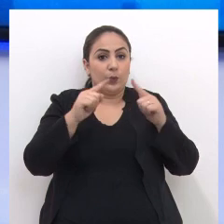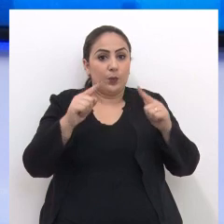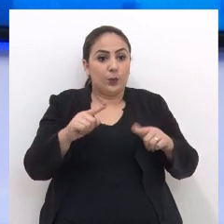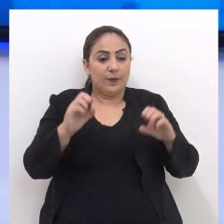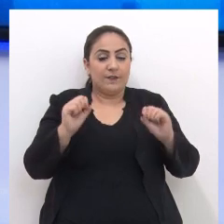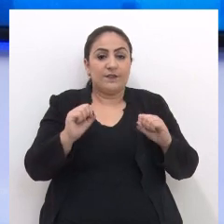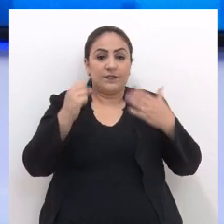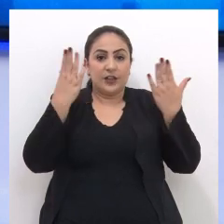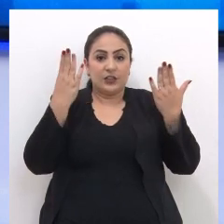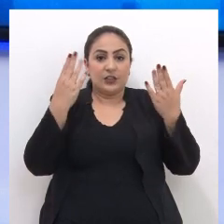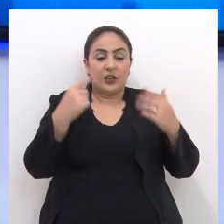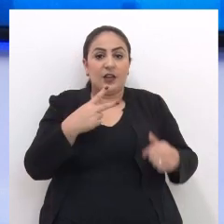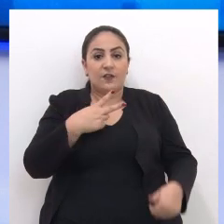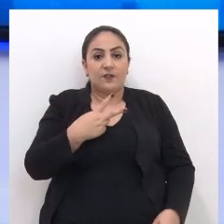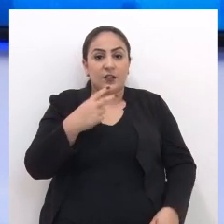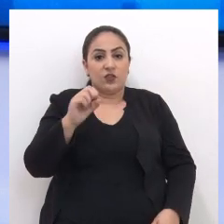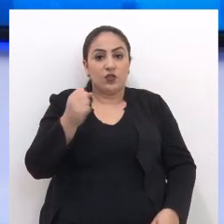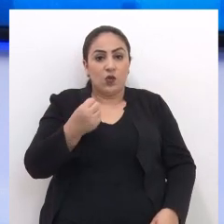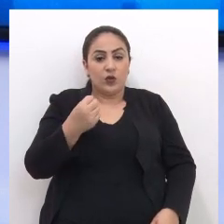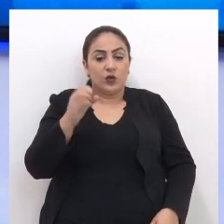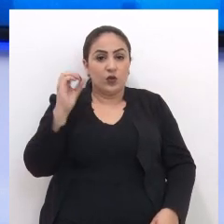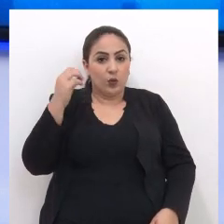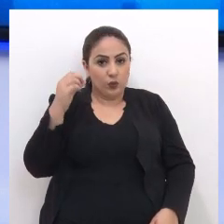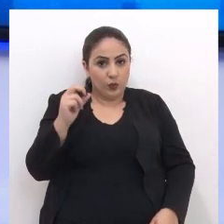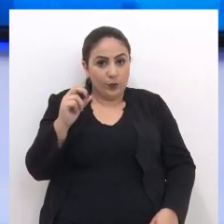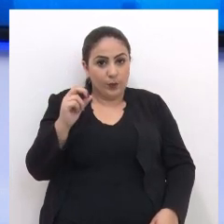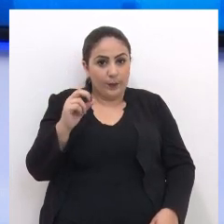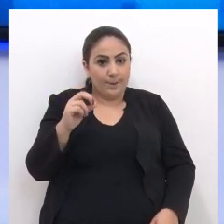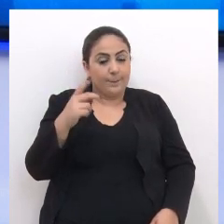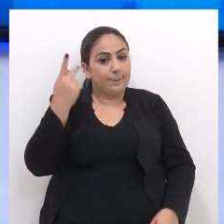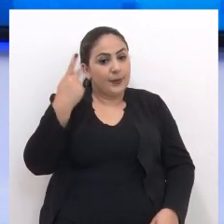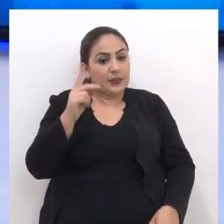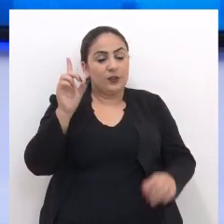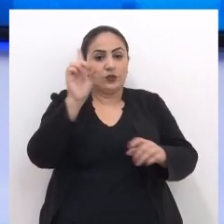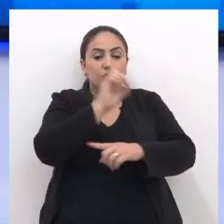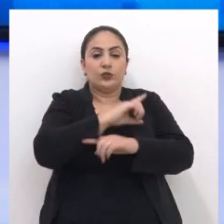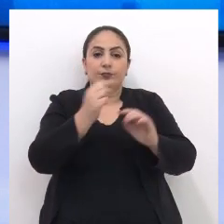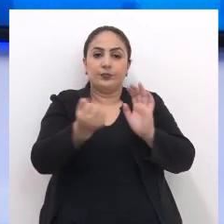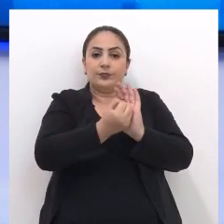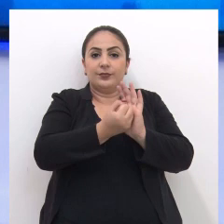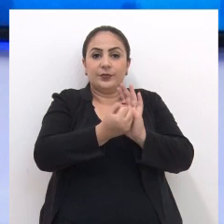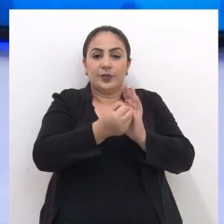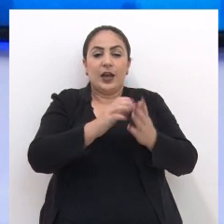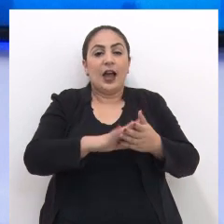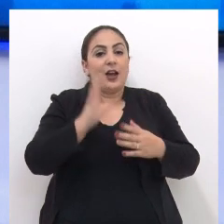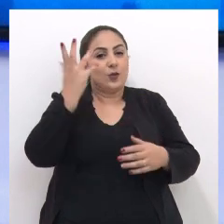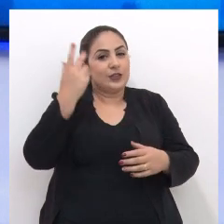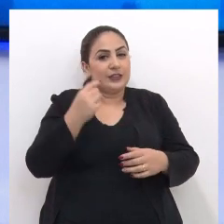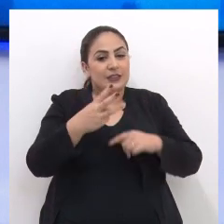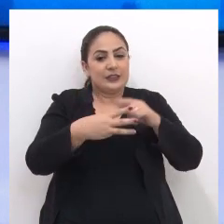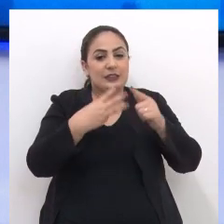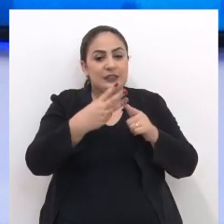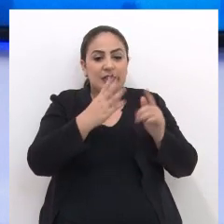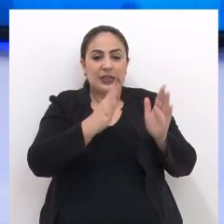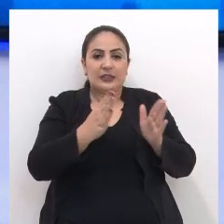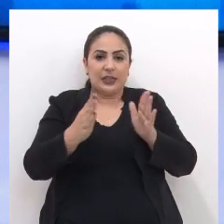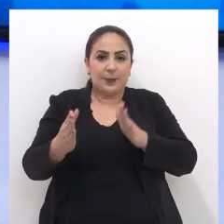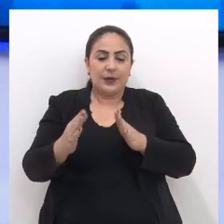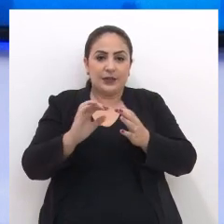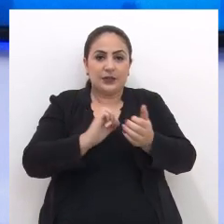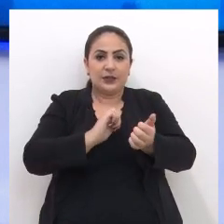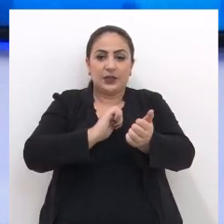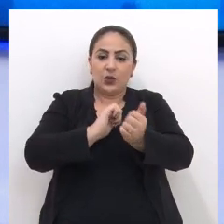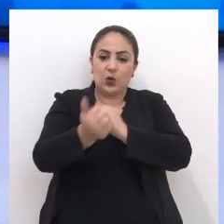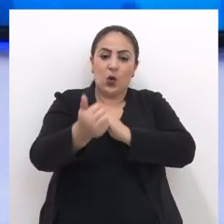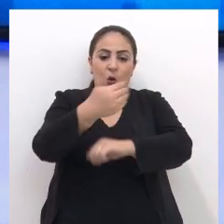Servidor Público será comemorado em 28 de outubro. Para marcar a data, acontece a terceira etapa do